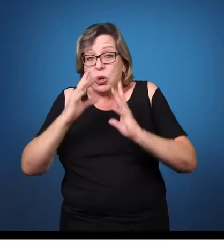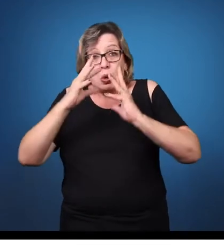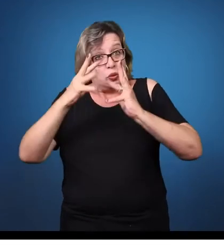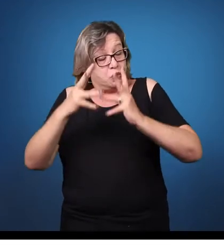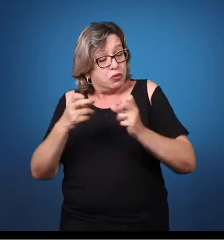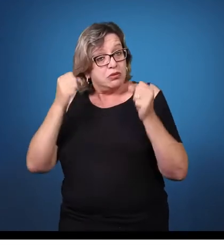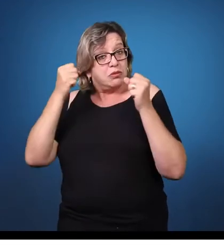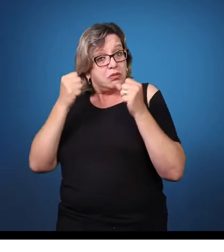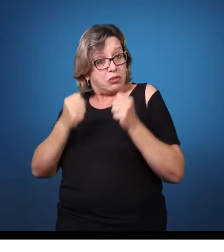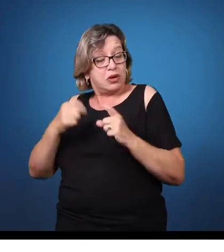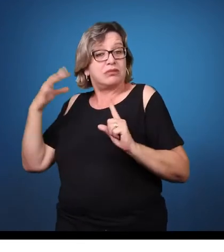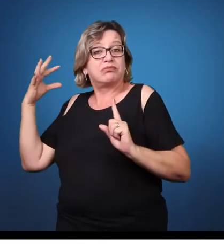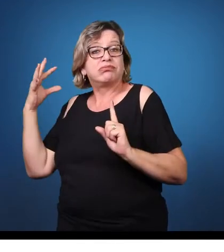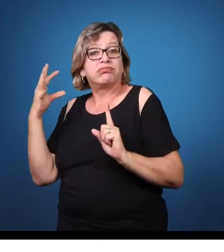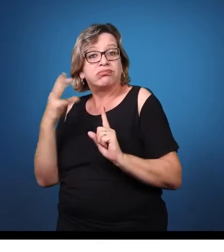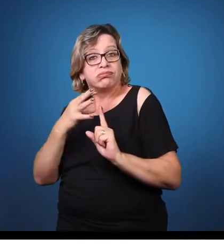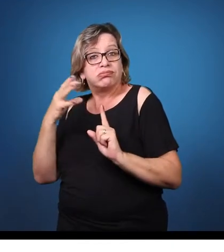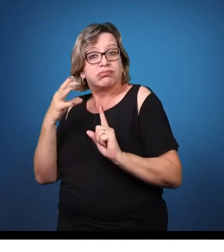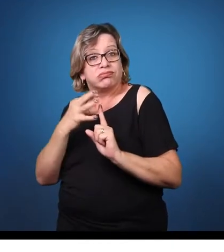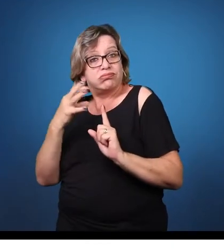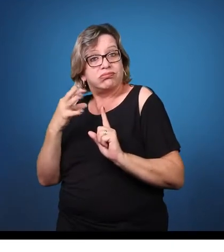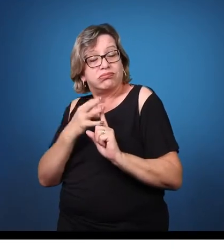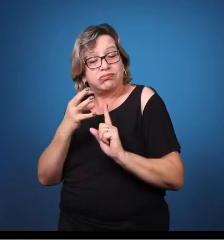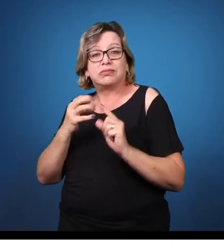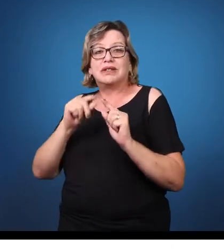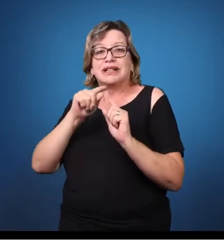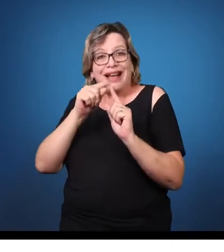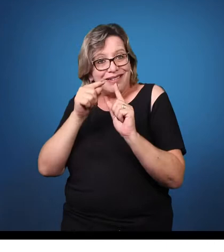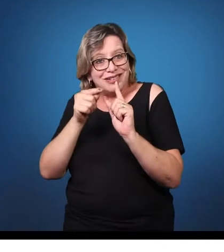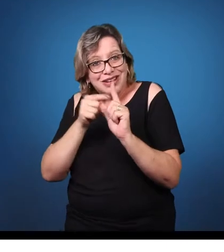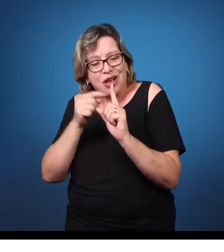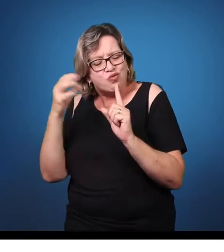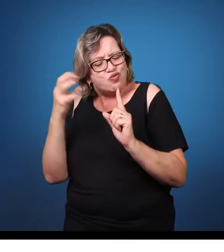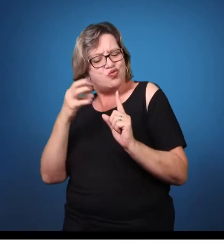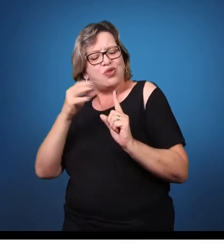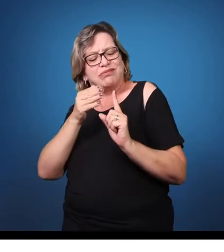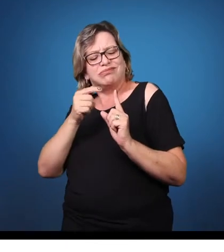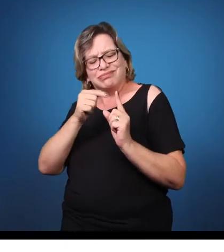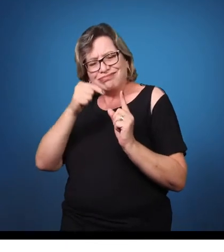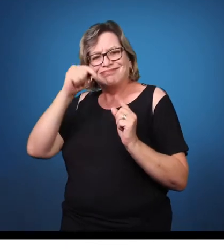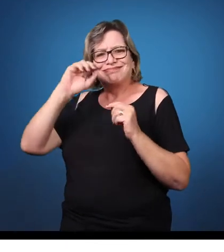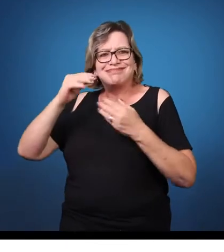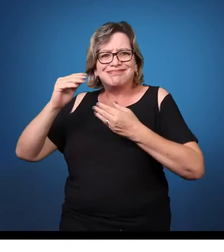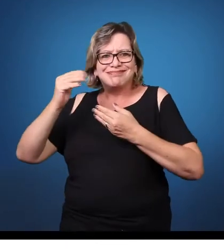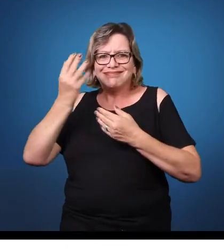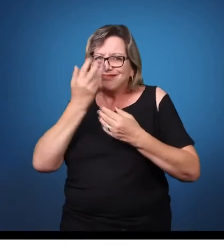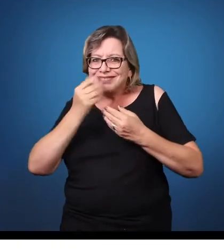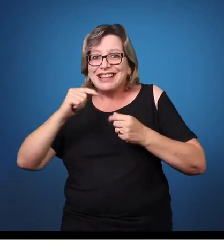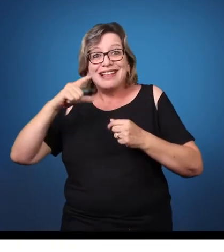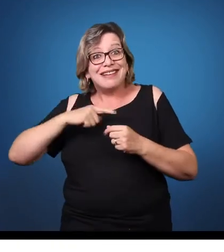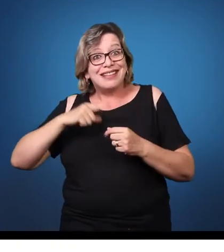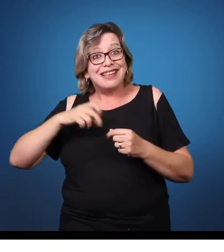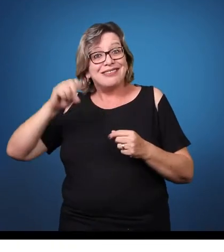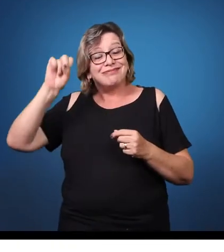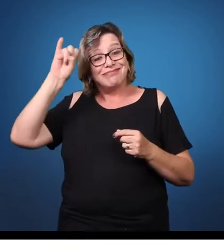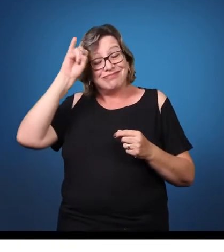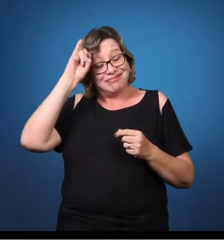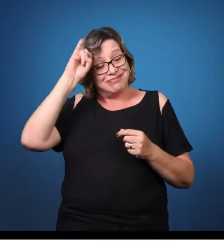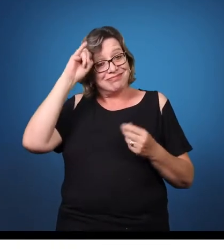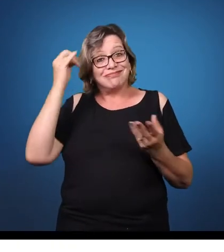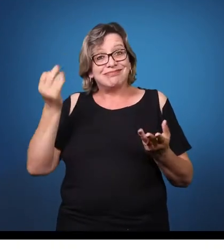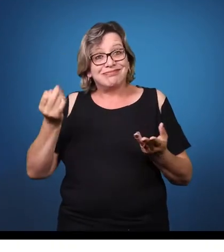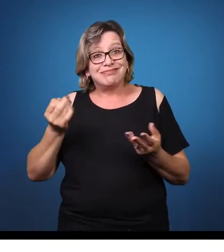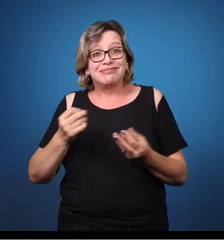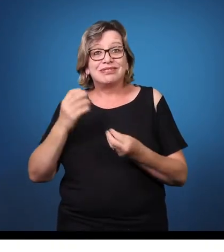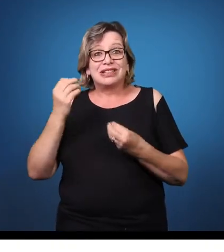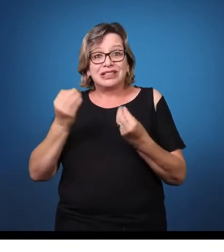apresentar uma deficiência intelectual. Eu quero deixar bem claro que deficiência intelectual é diferente, por exemplo, de